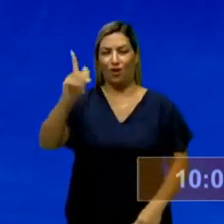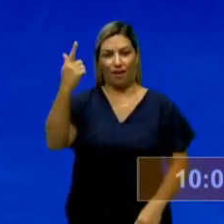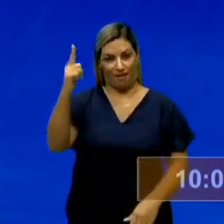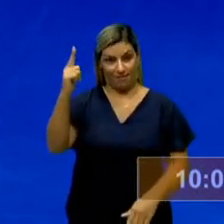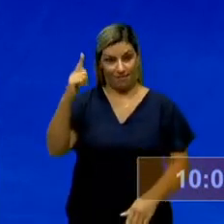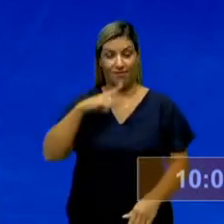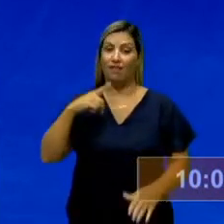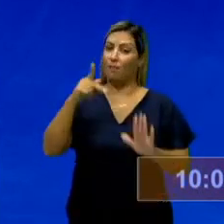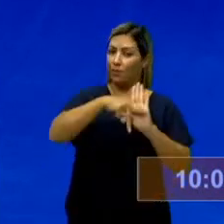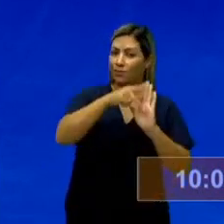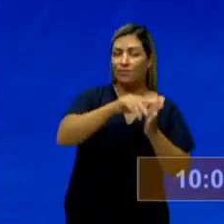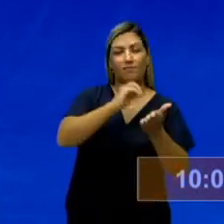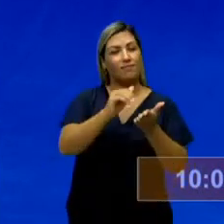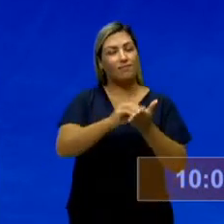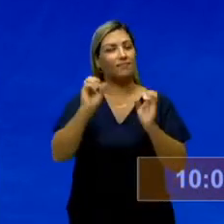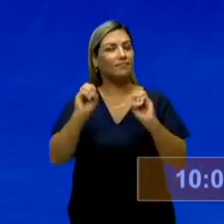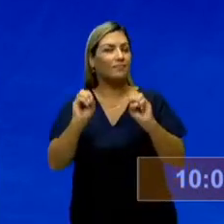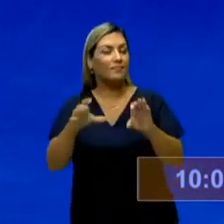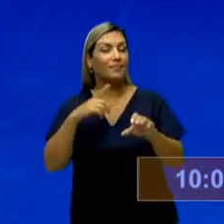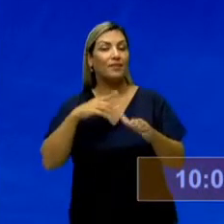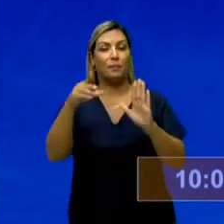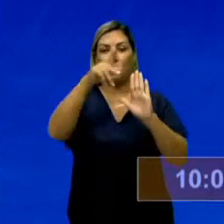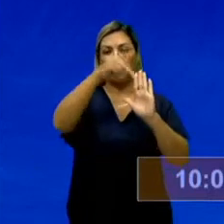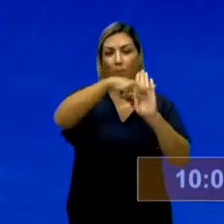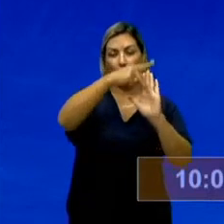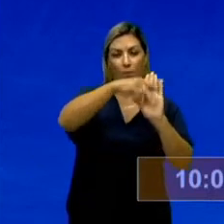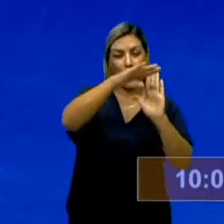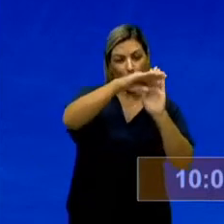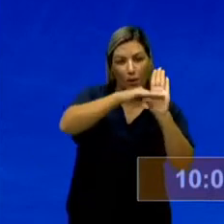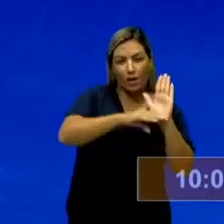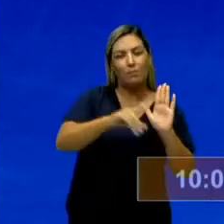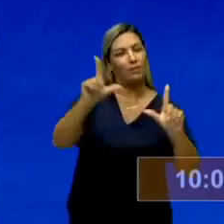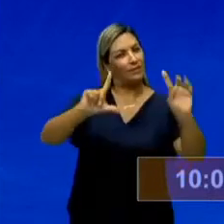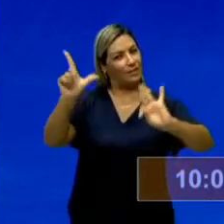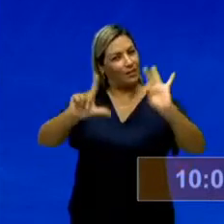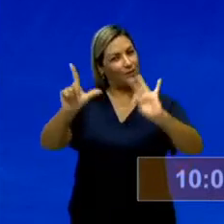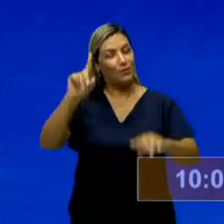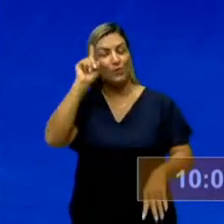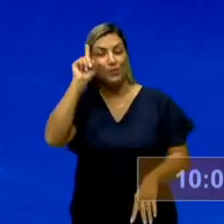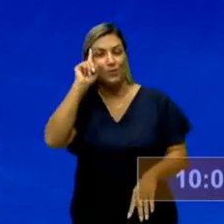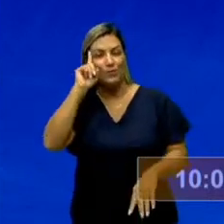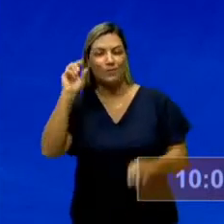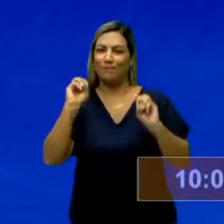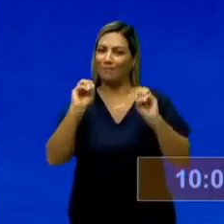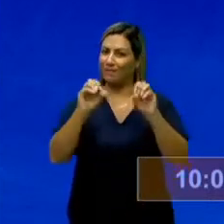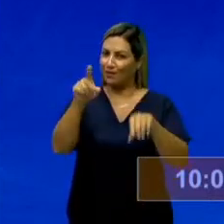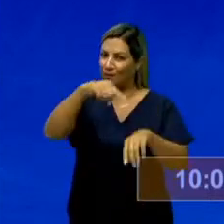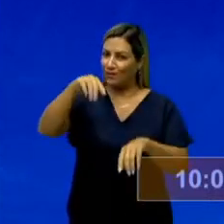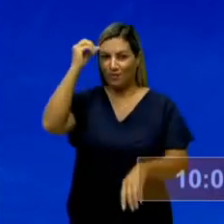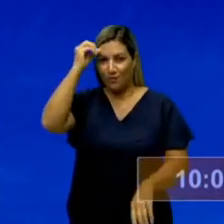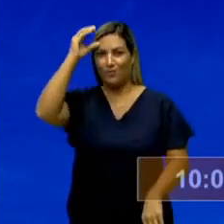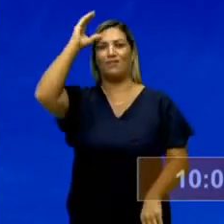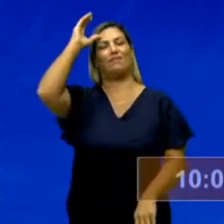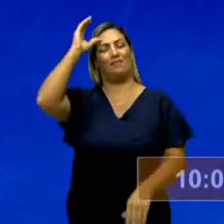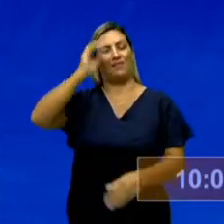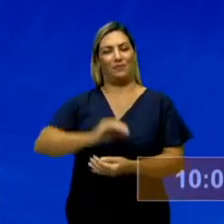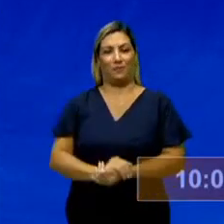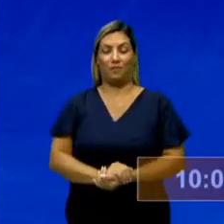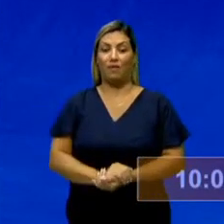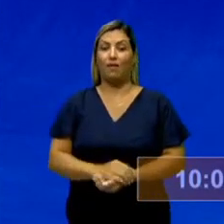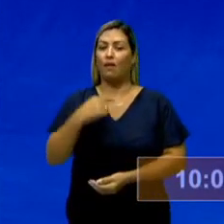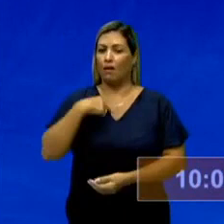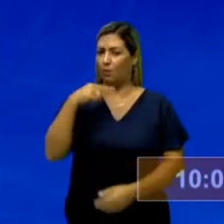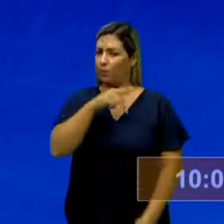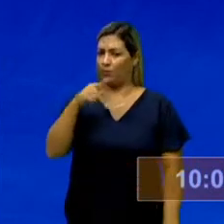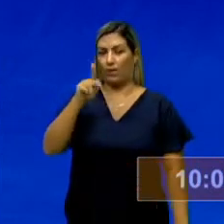Esse é o projeto Seduc em Ação, com programas diários para levar até vocês conhecimentos escolares. Eu sou a